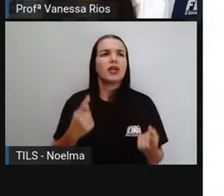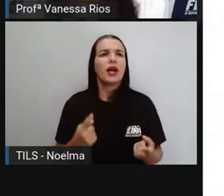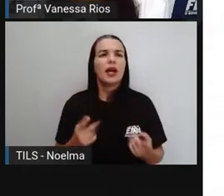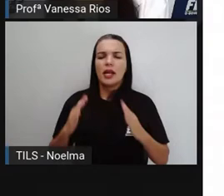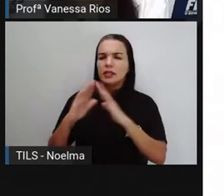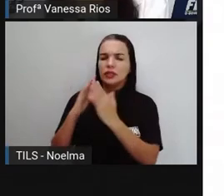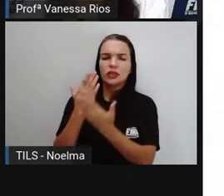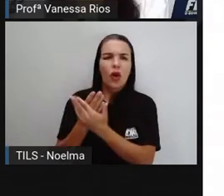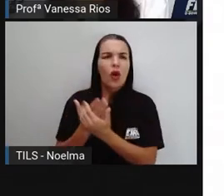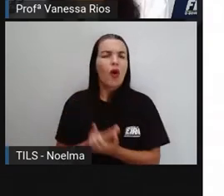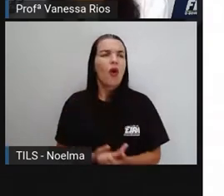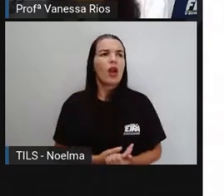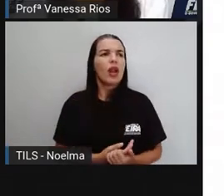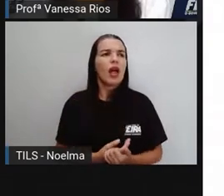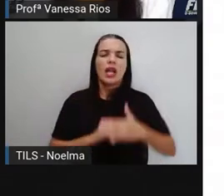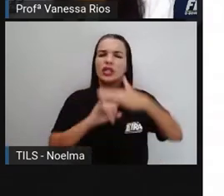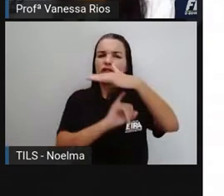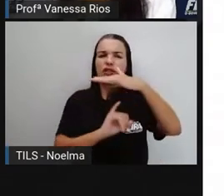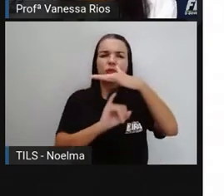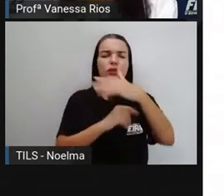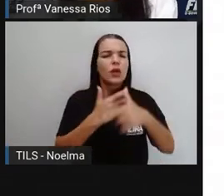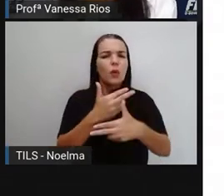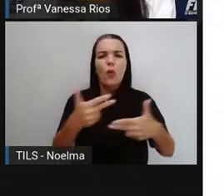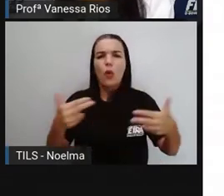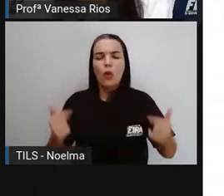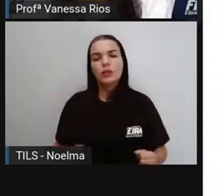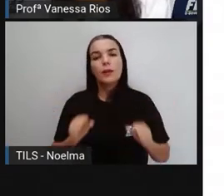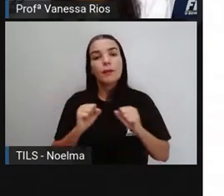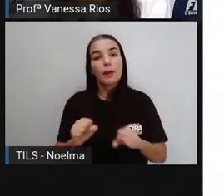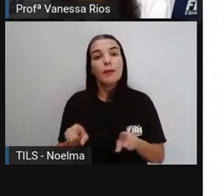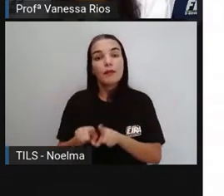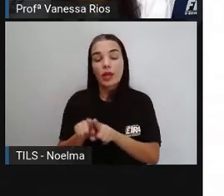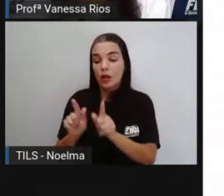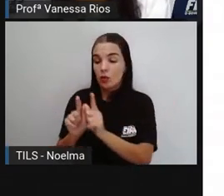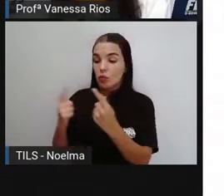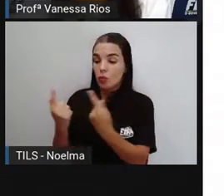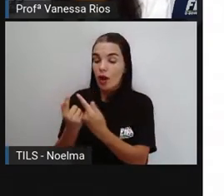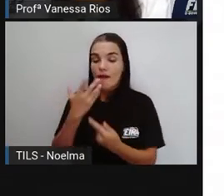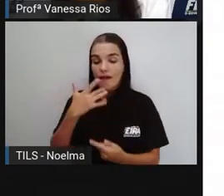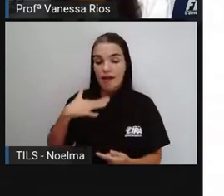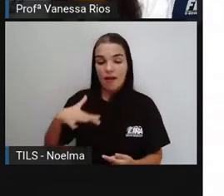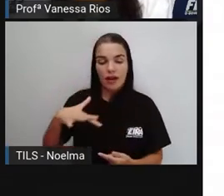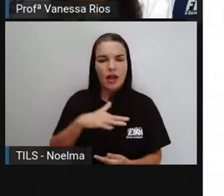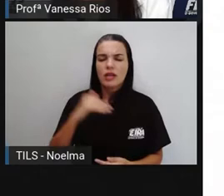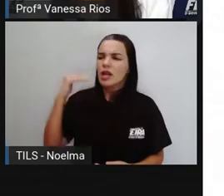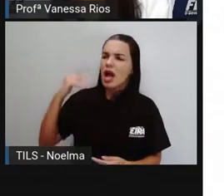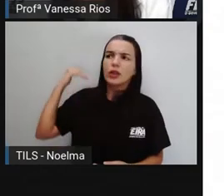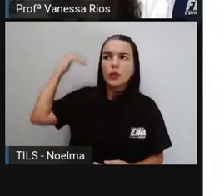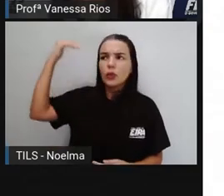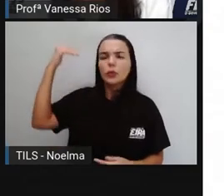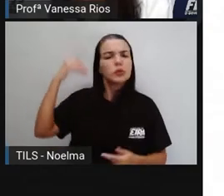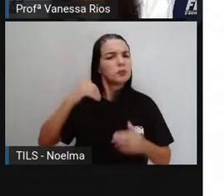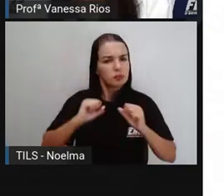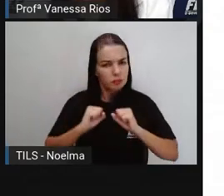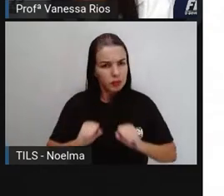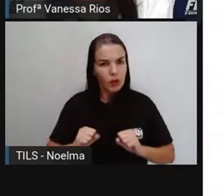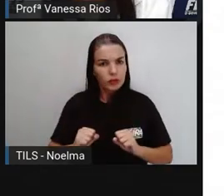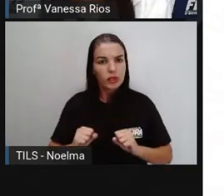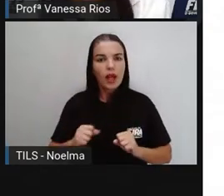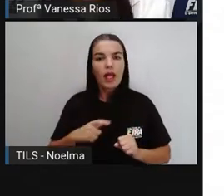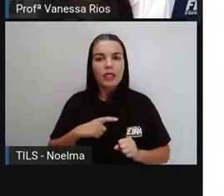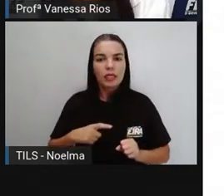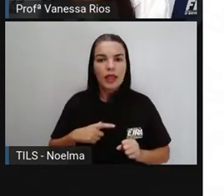em outras instituições, coral formado por crianças, por adultos, né? Corais aí sendo